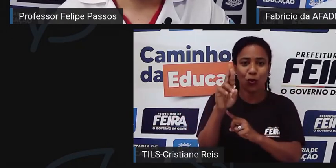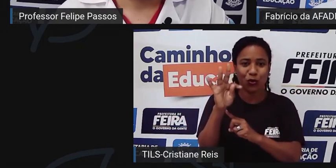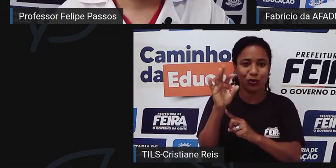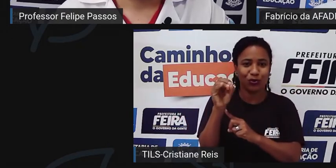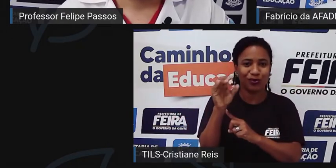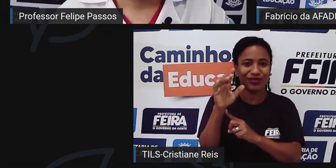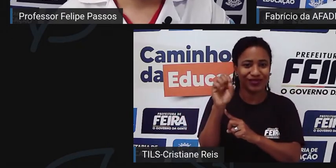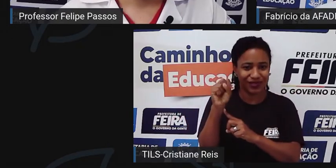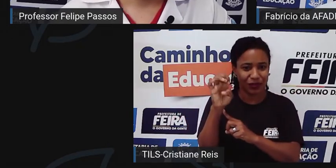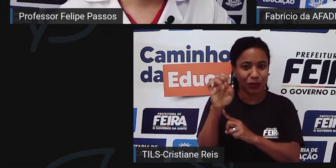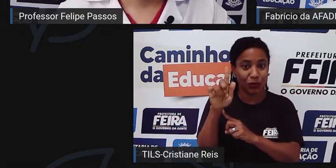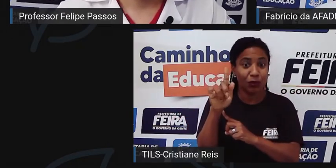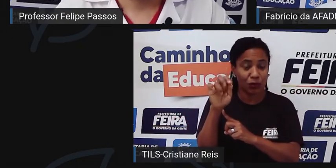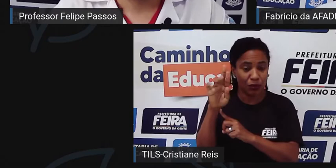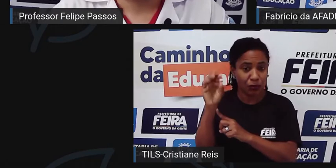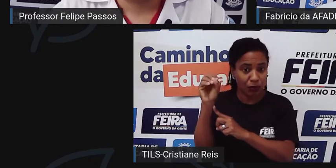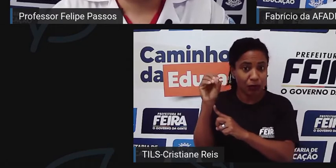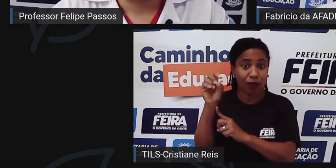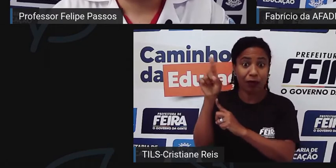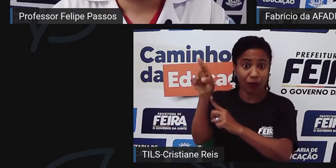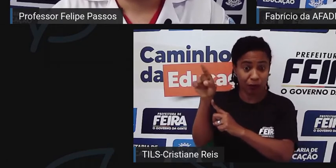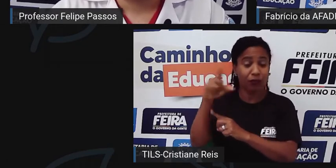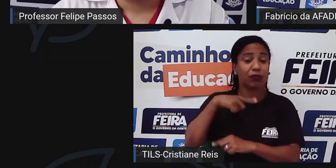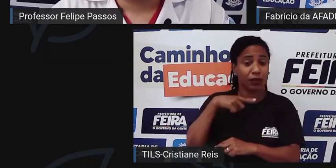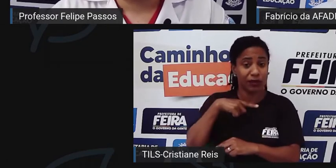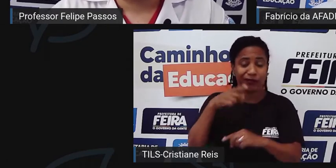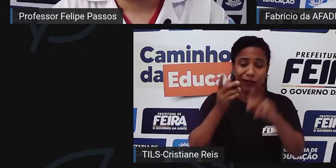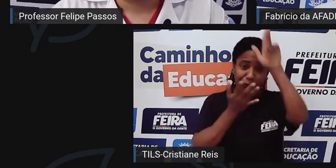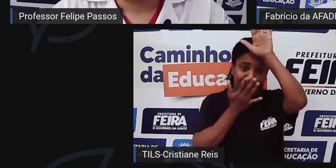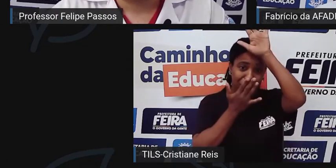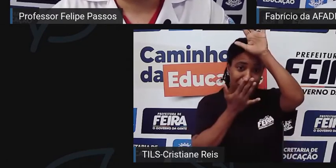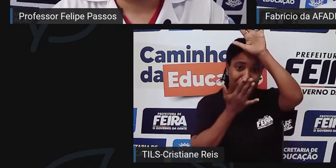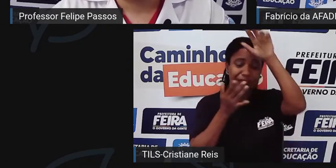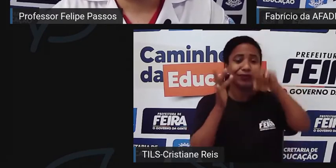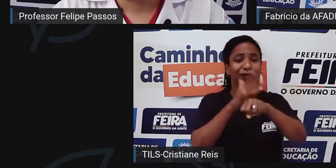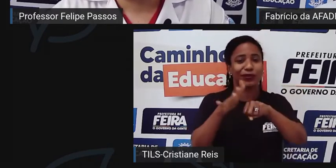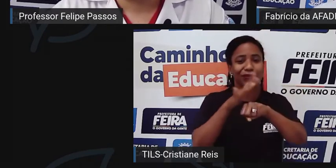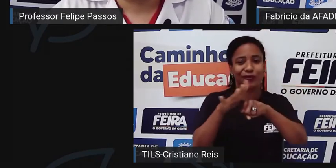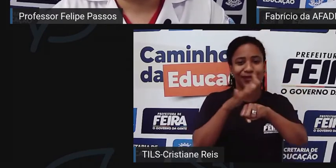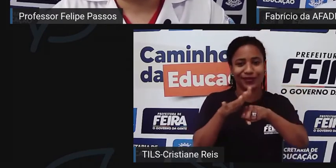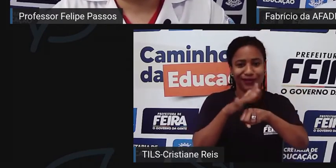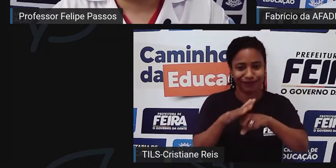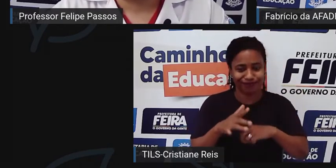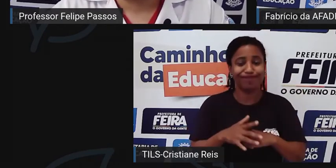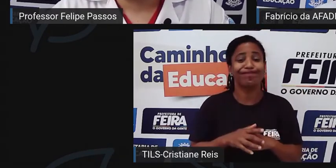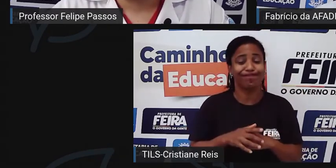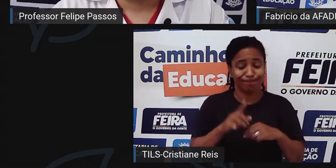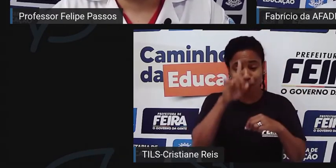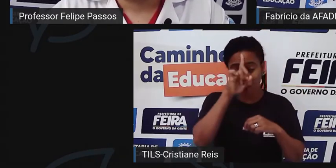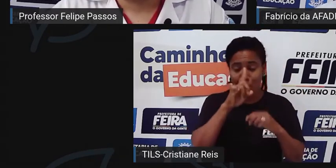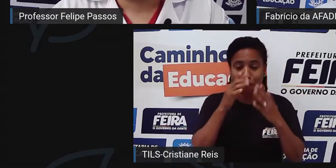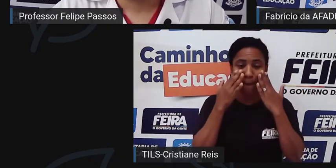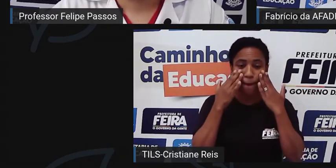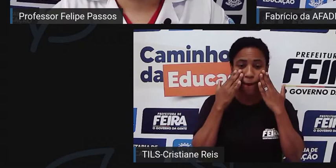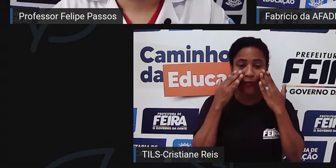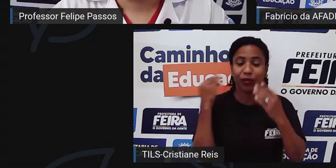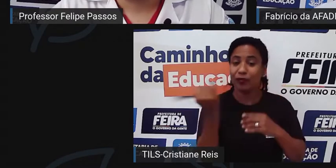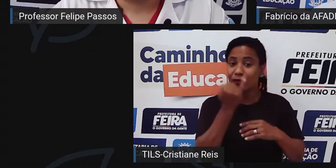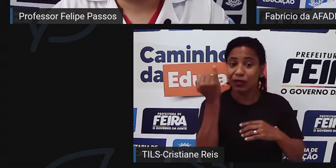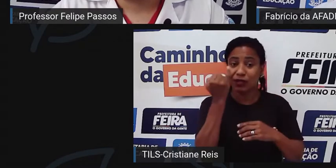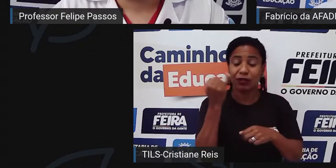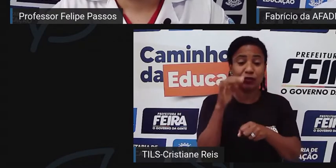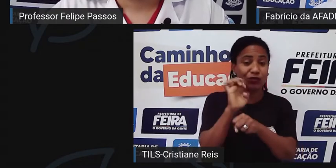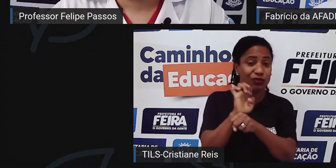Daí você vê, Felipe, e os alunos que nos acompanham, a importância da divulgação da doença fosiforme no Estado.